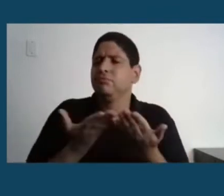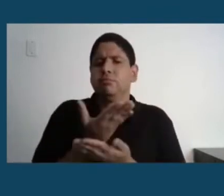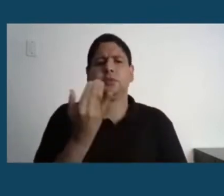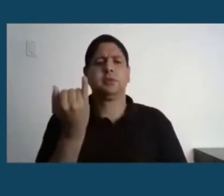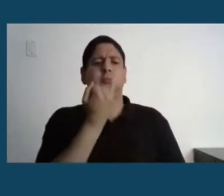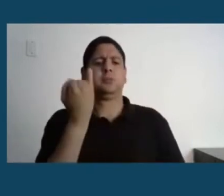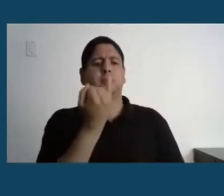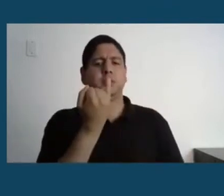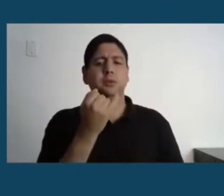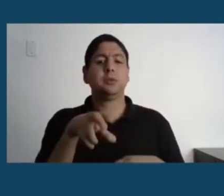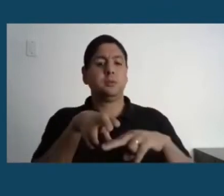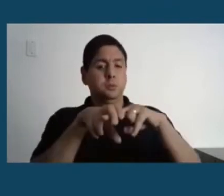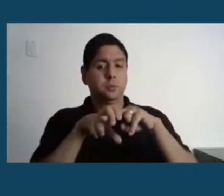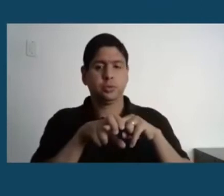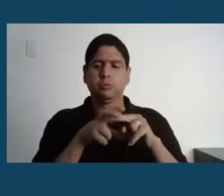Cruz continua acesa.